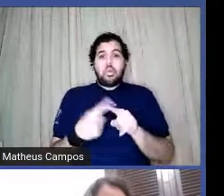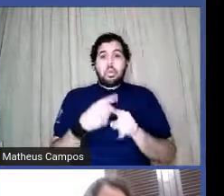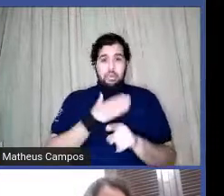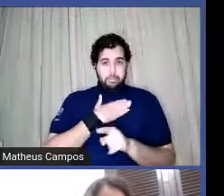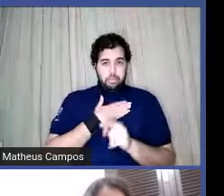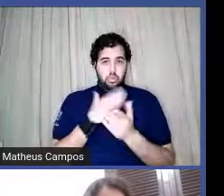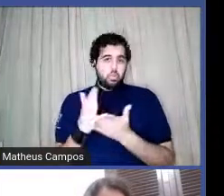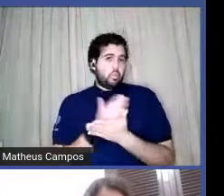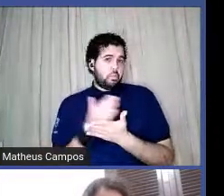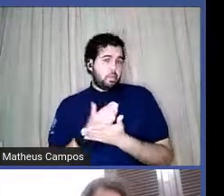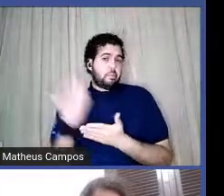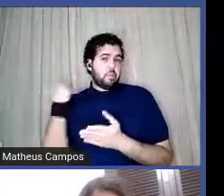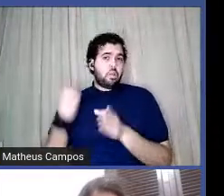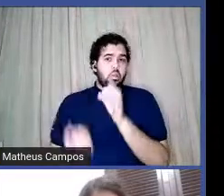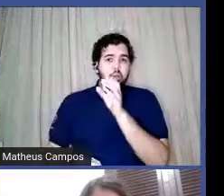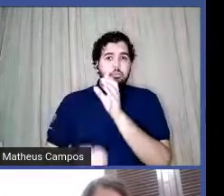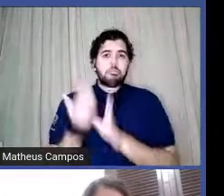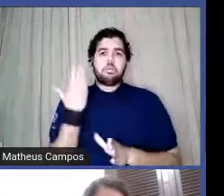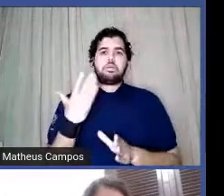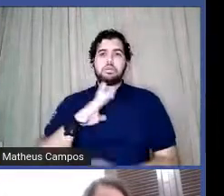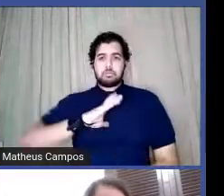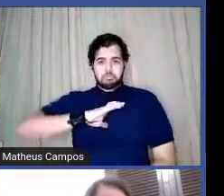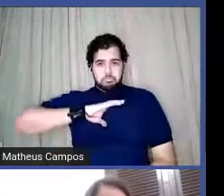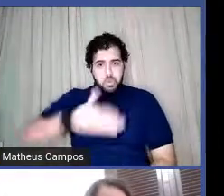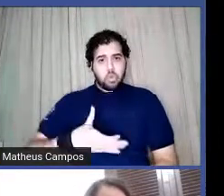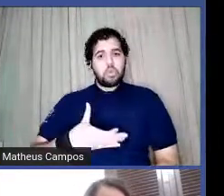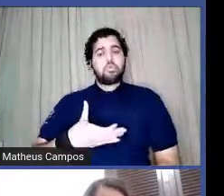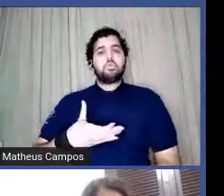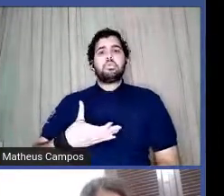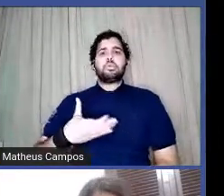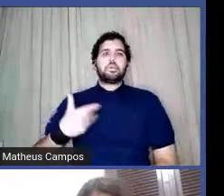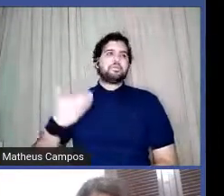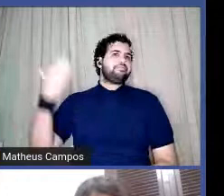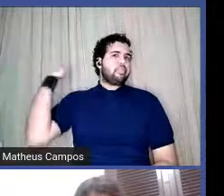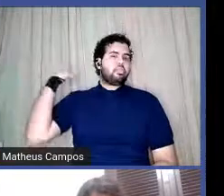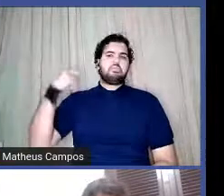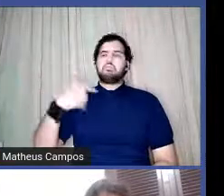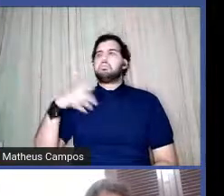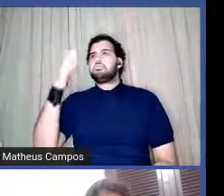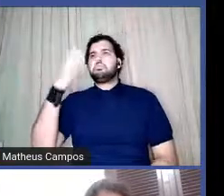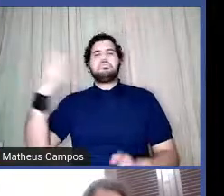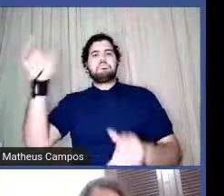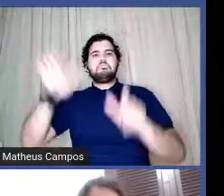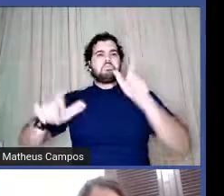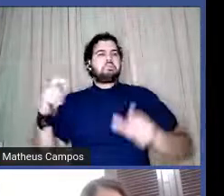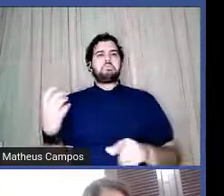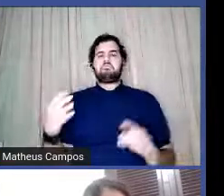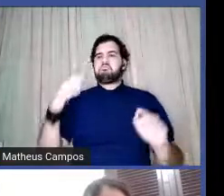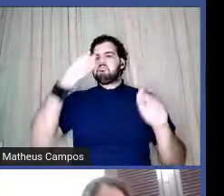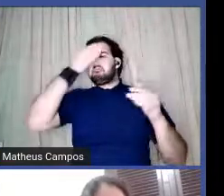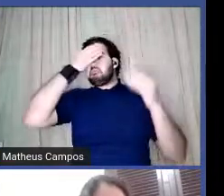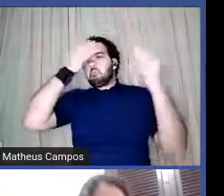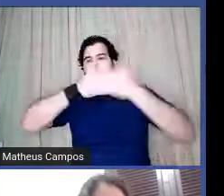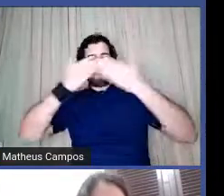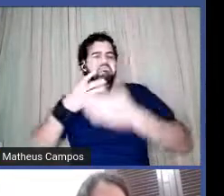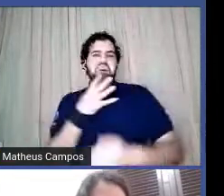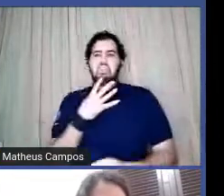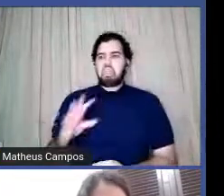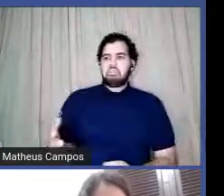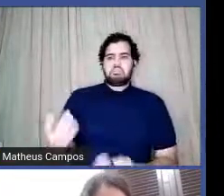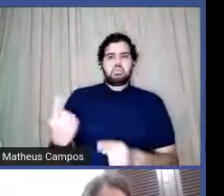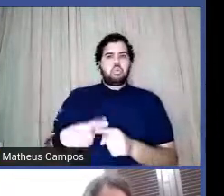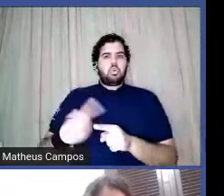ele foi feito assim de uma forma muito ousada eu não era conhecida como escritora eu não tinha textos